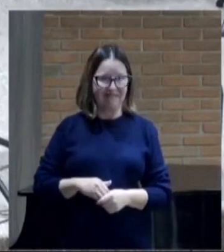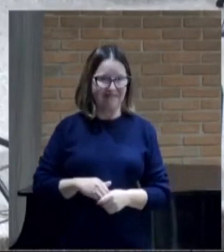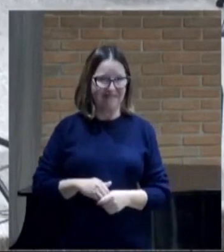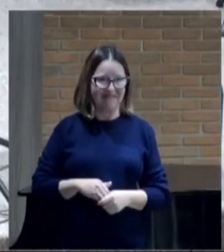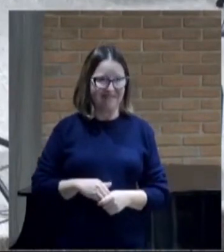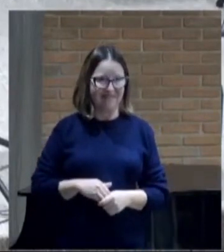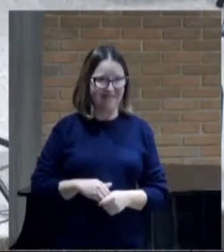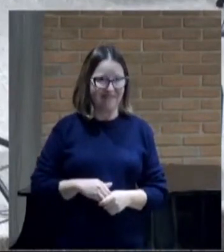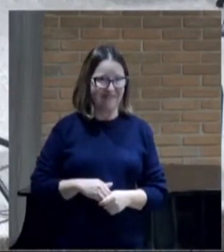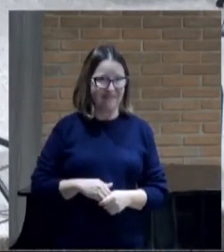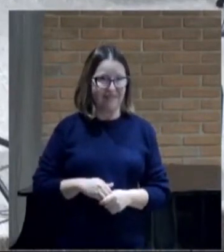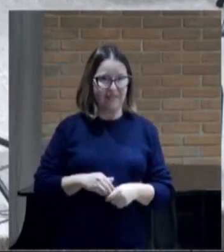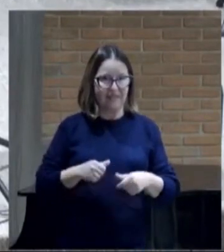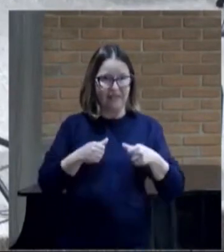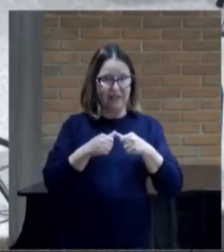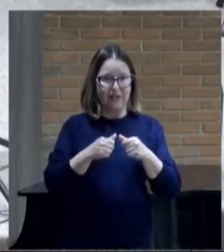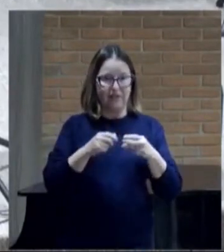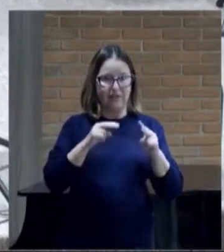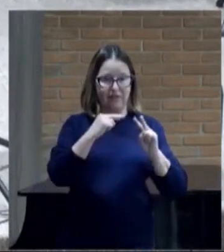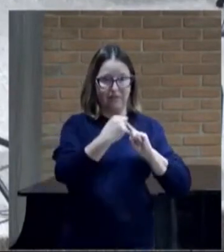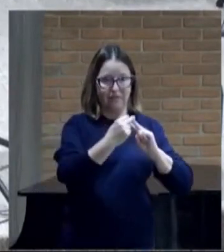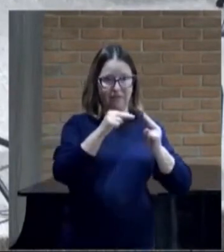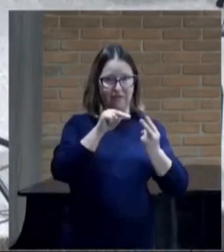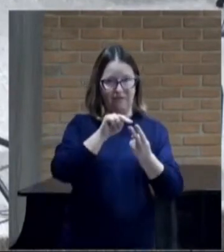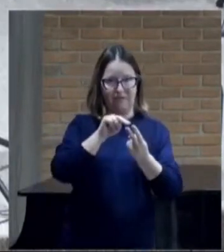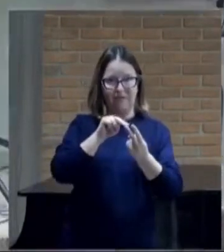isso do ponto de vista neurológico